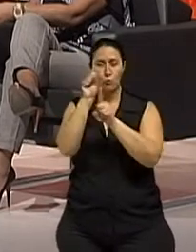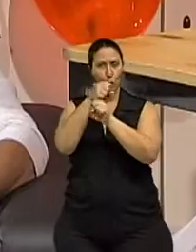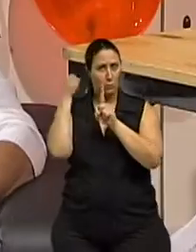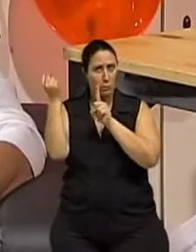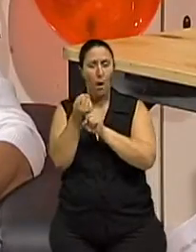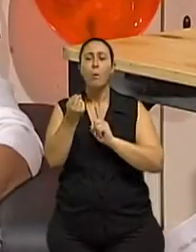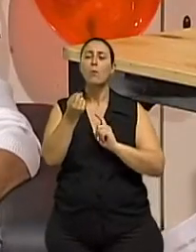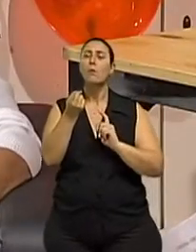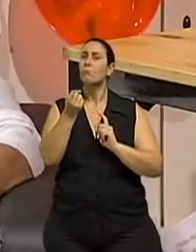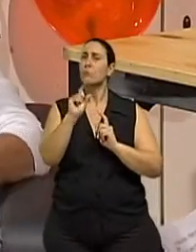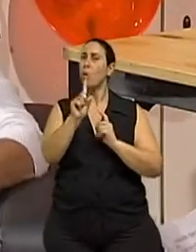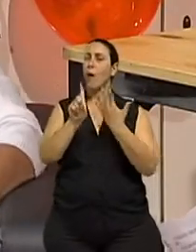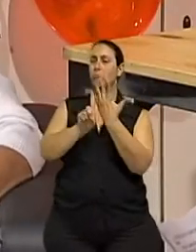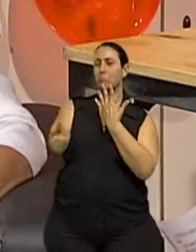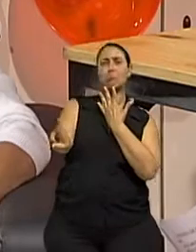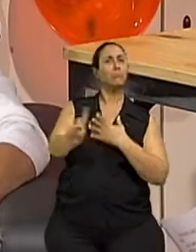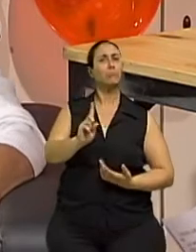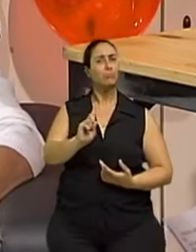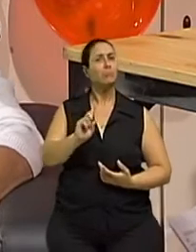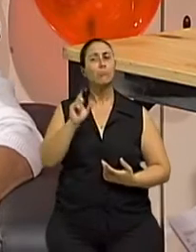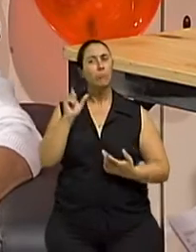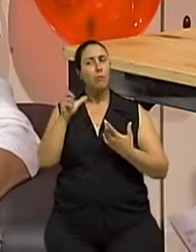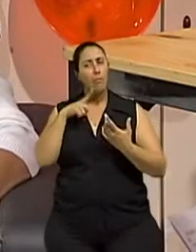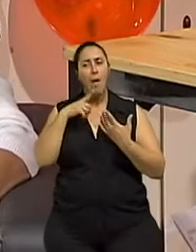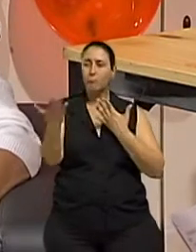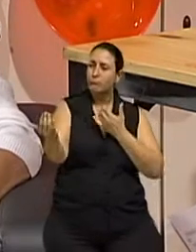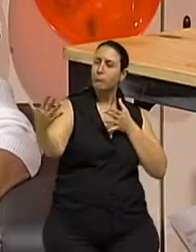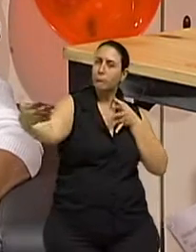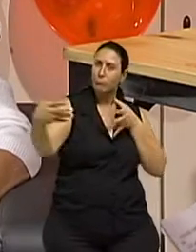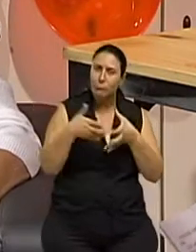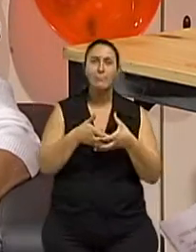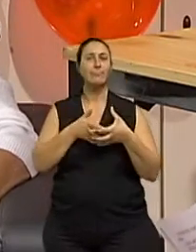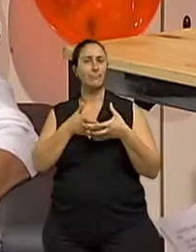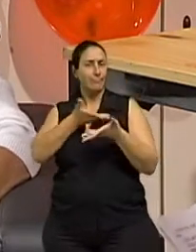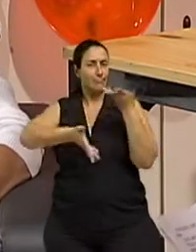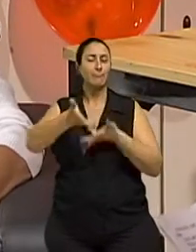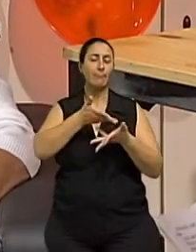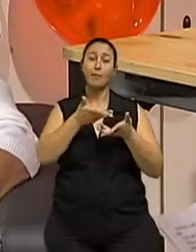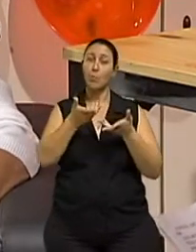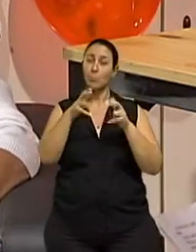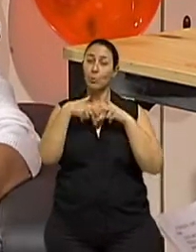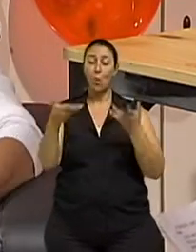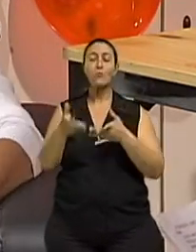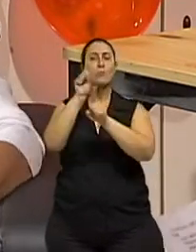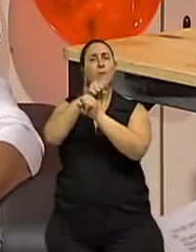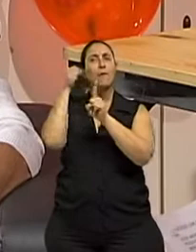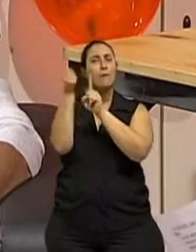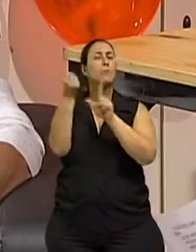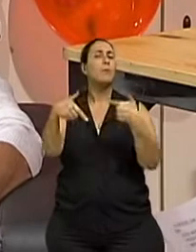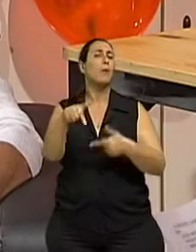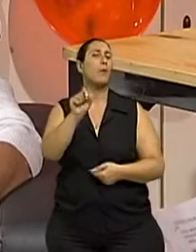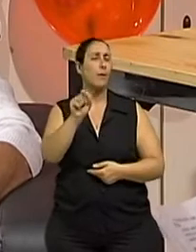isolada, porque se nós formos analisar, o trabalho hoje é a nossa sociedade, é a nossa